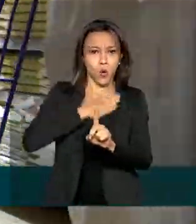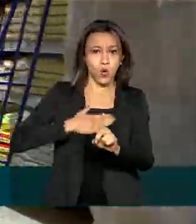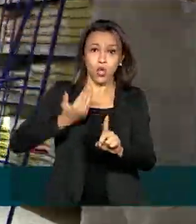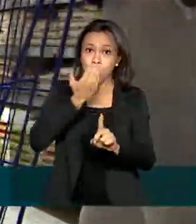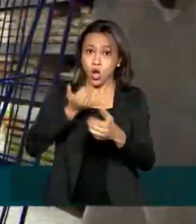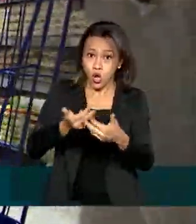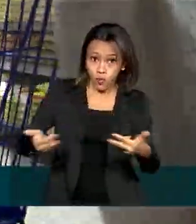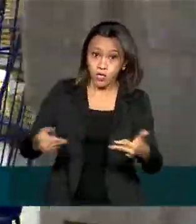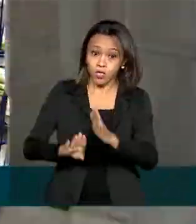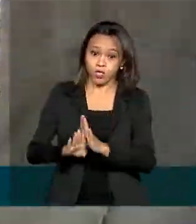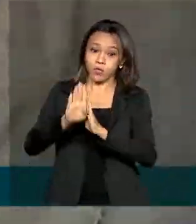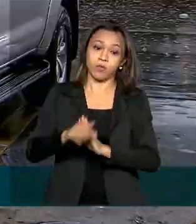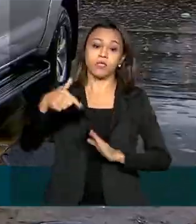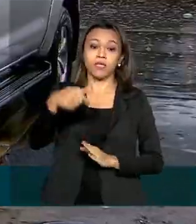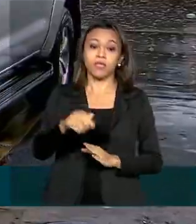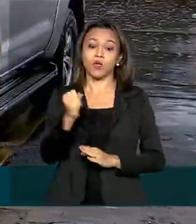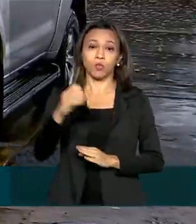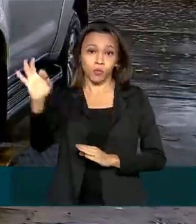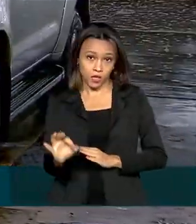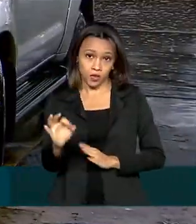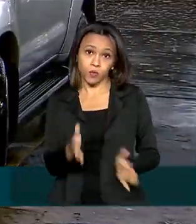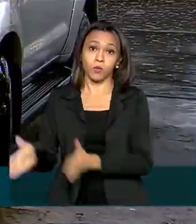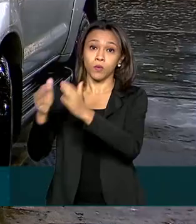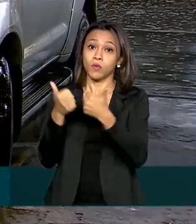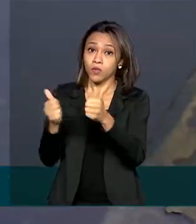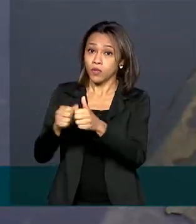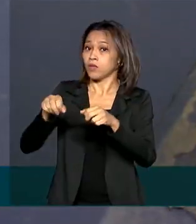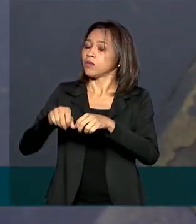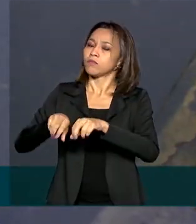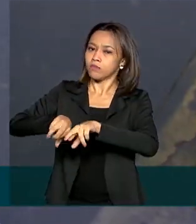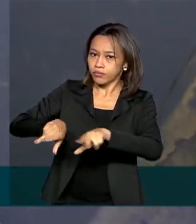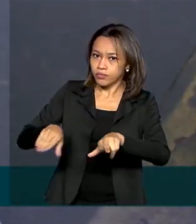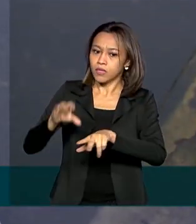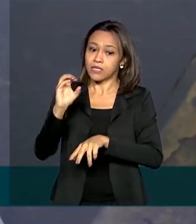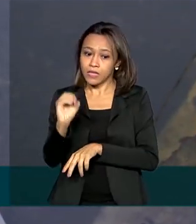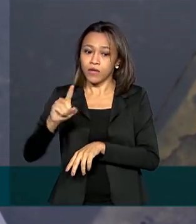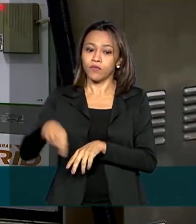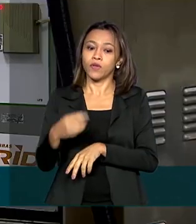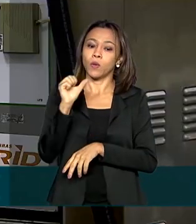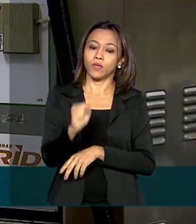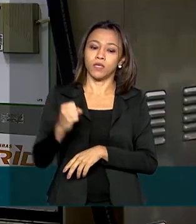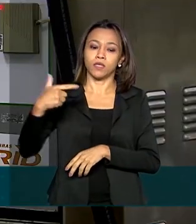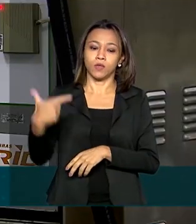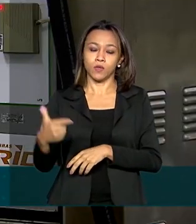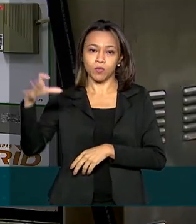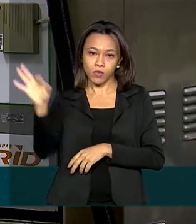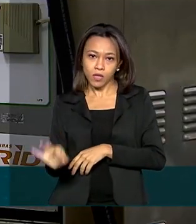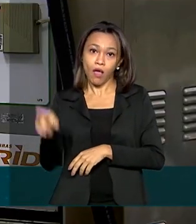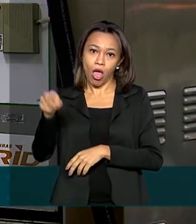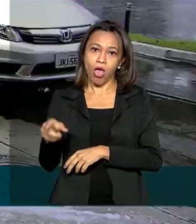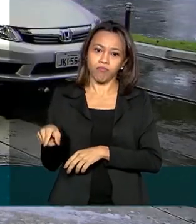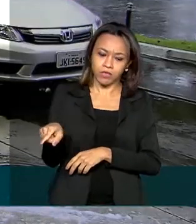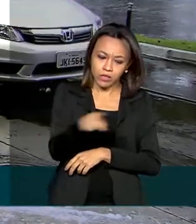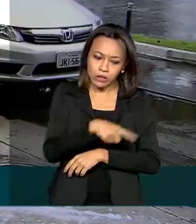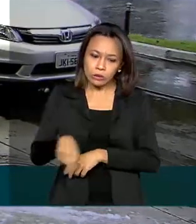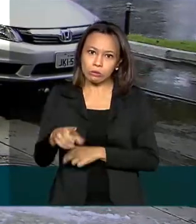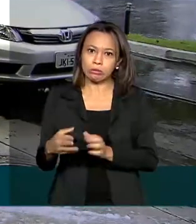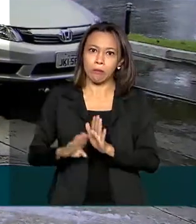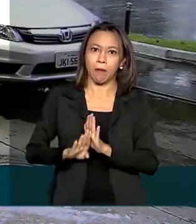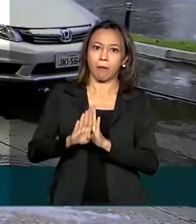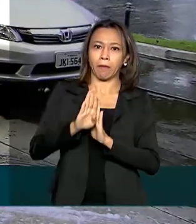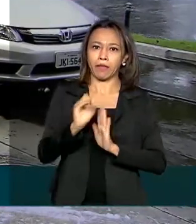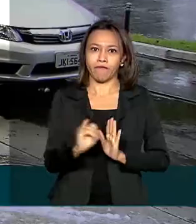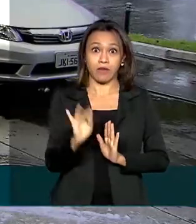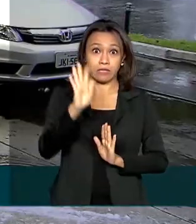,78% em média e os transportes com uma alta de 0,82% foram os principais responsáveis pela alta da